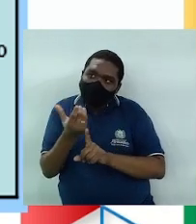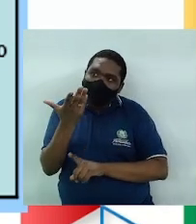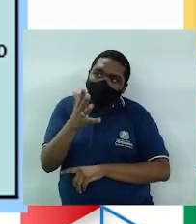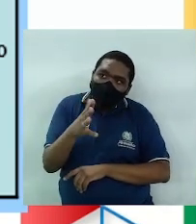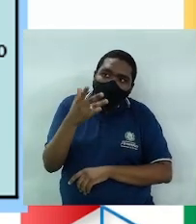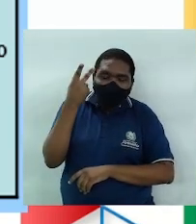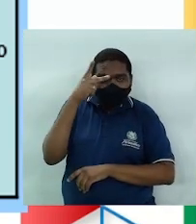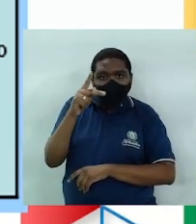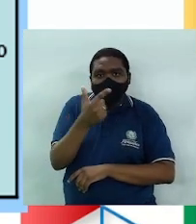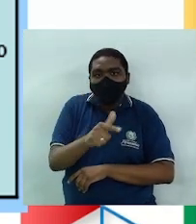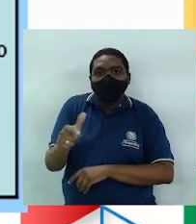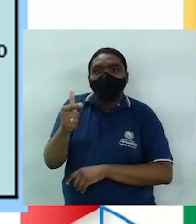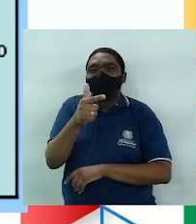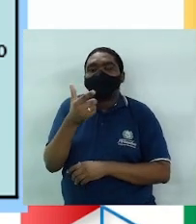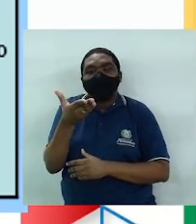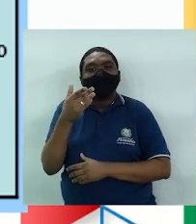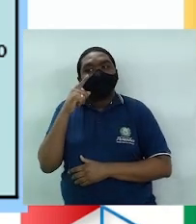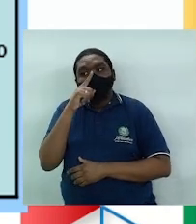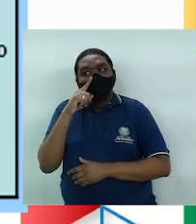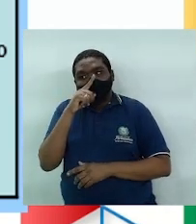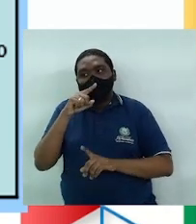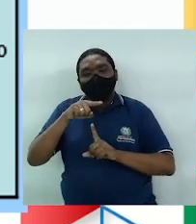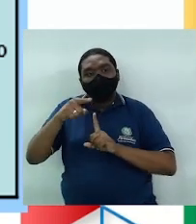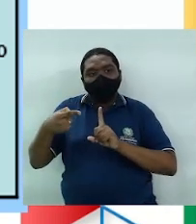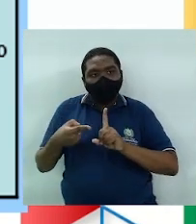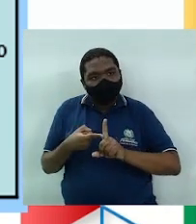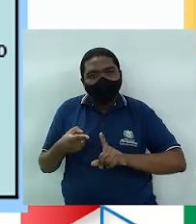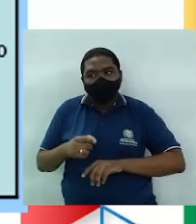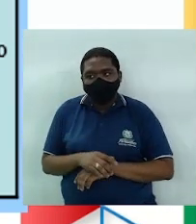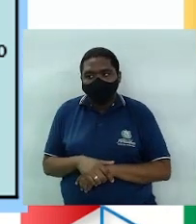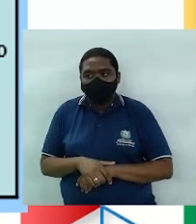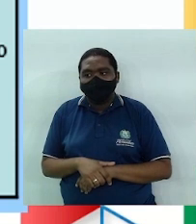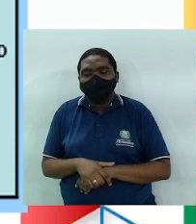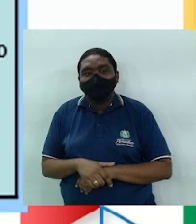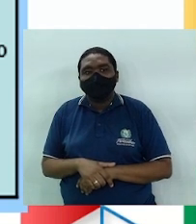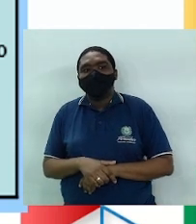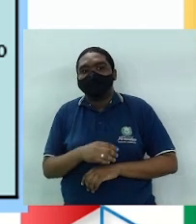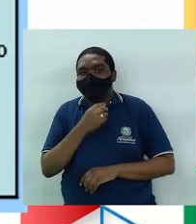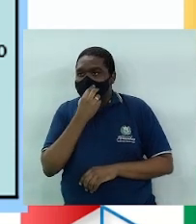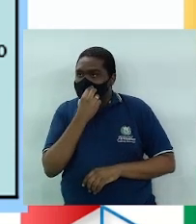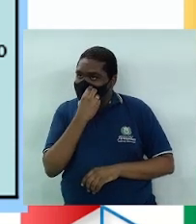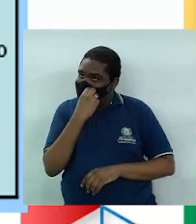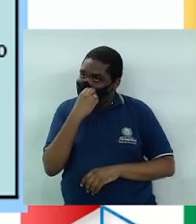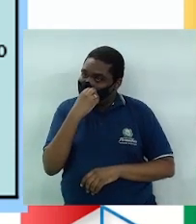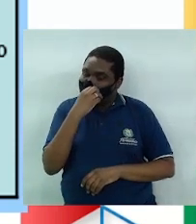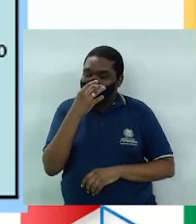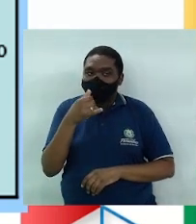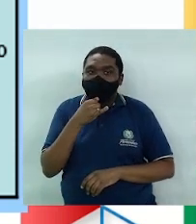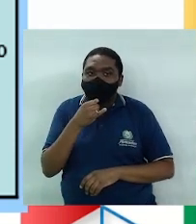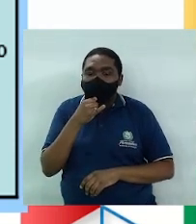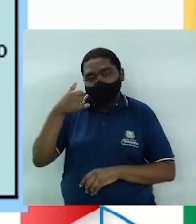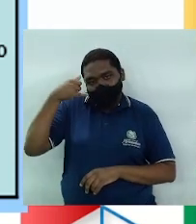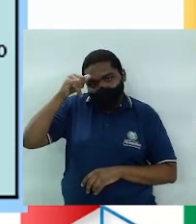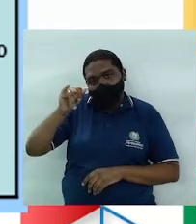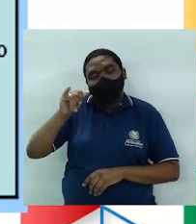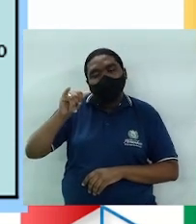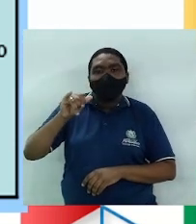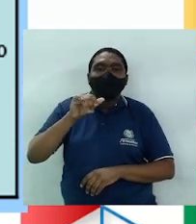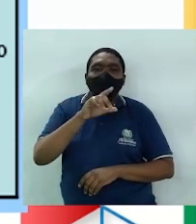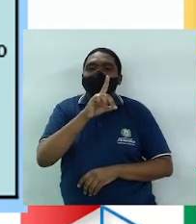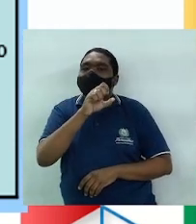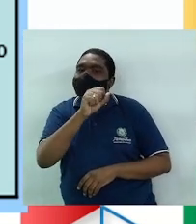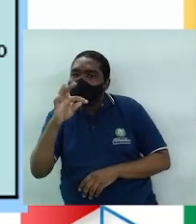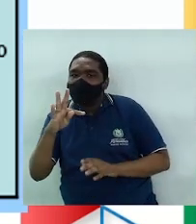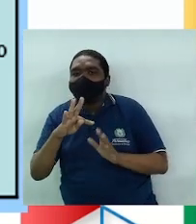para que não haja tanto risco de gravidez. Não previne contra as DSTs, HIV, doenças sexualmente